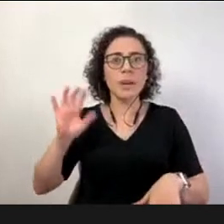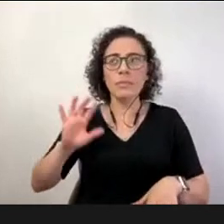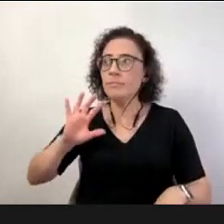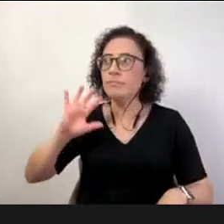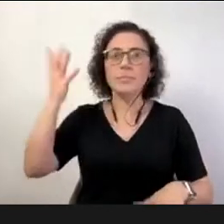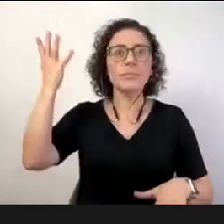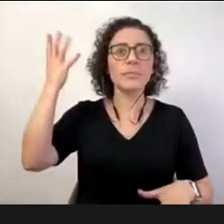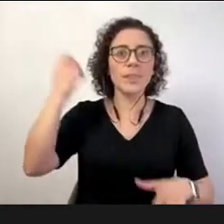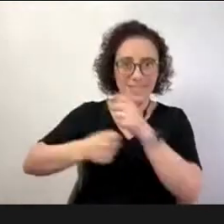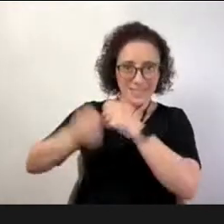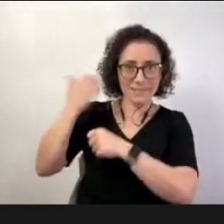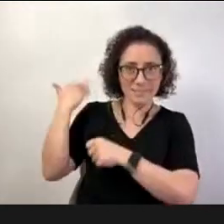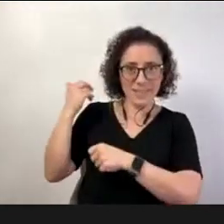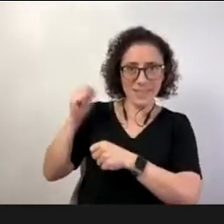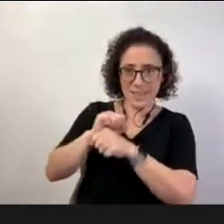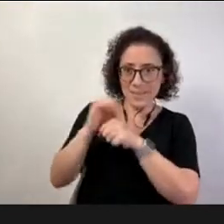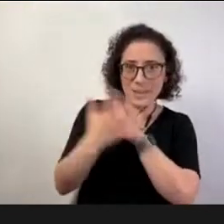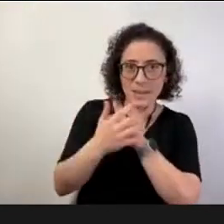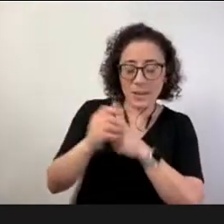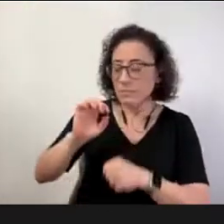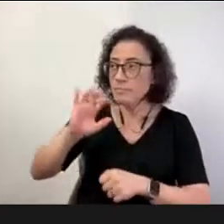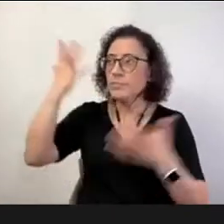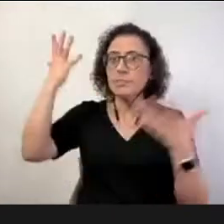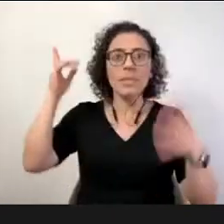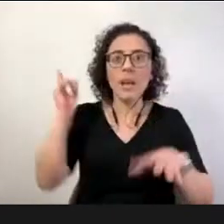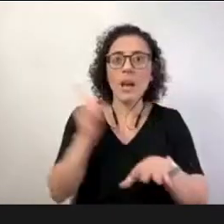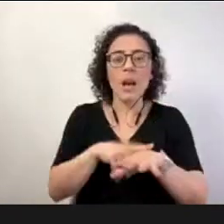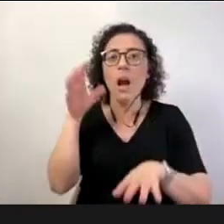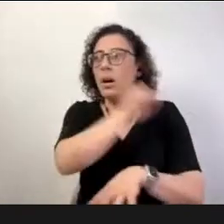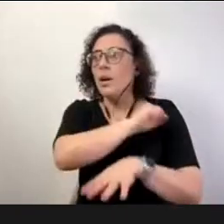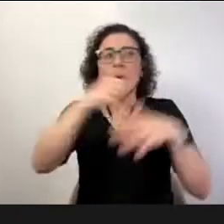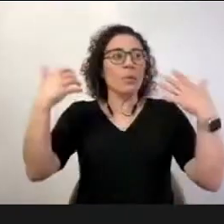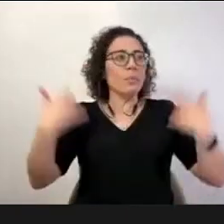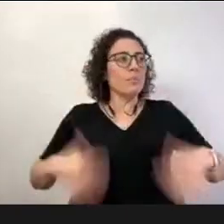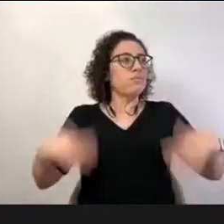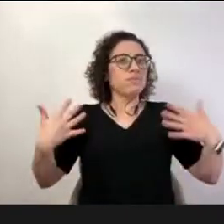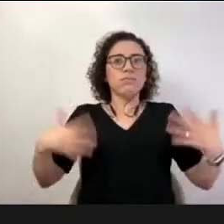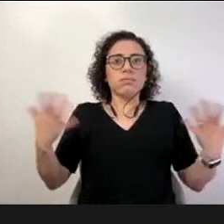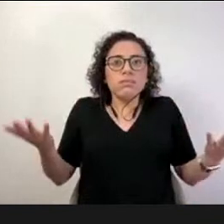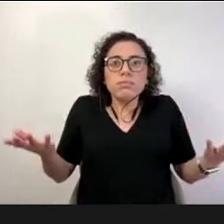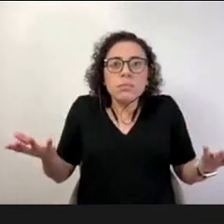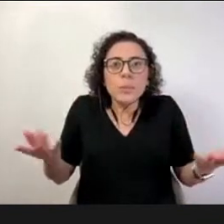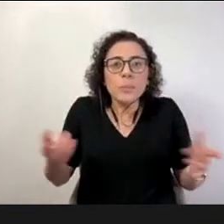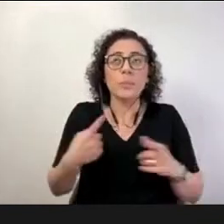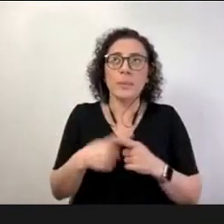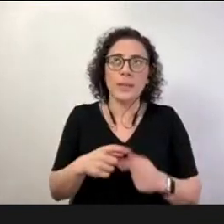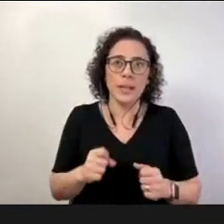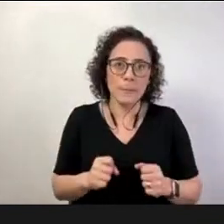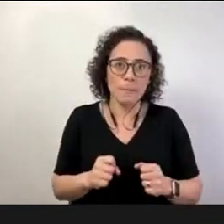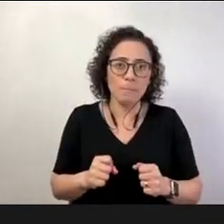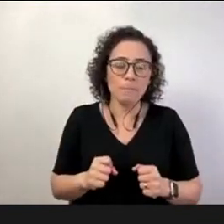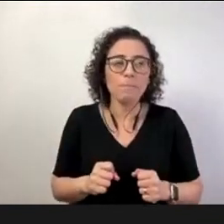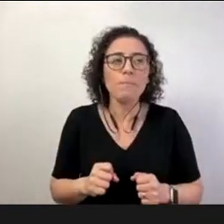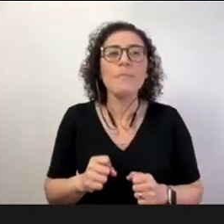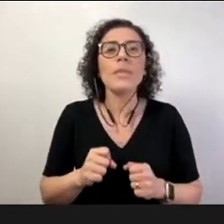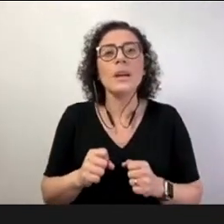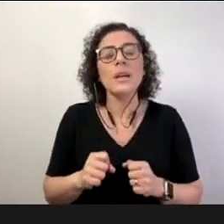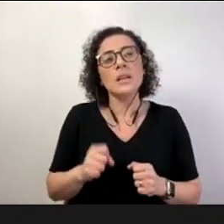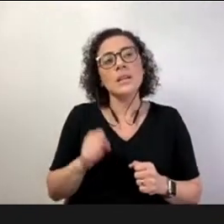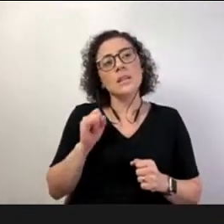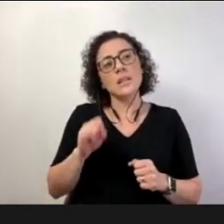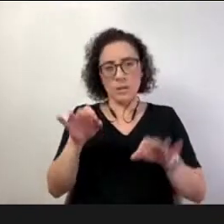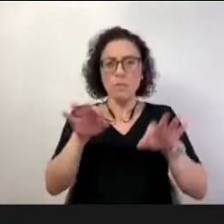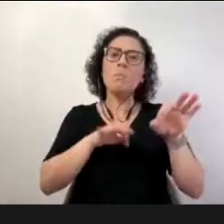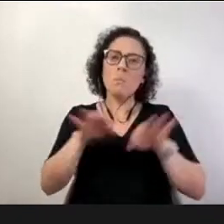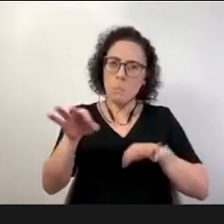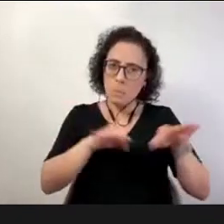trazendo no plano macro daqui a pouco eu faço um recorte para o micro né que uma coisa quando a gente olha para uma gestão é claro que o planejamento ele existe